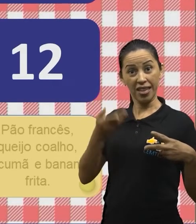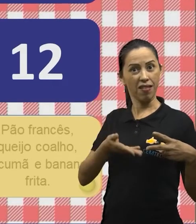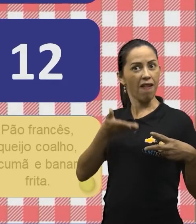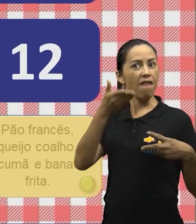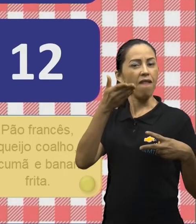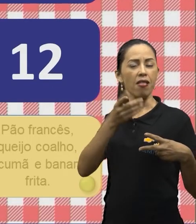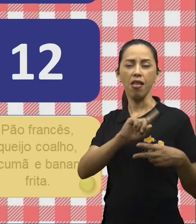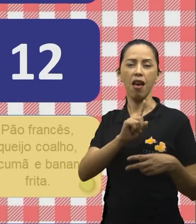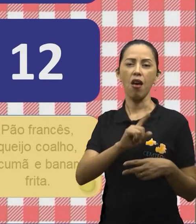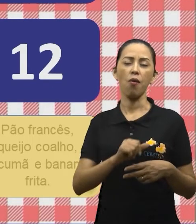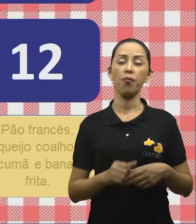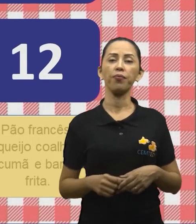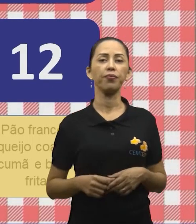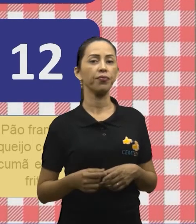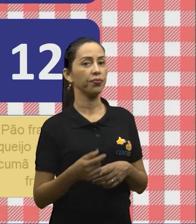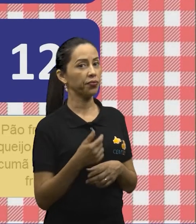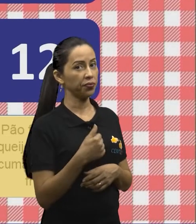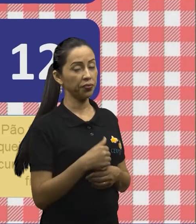10.